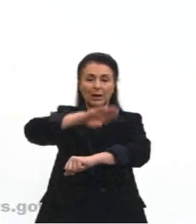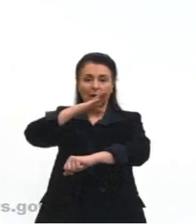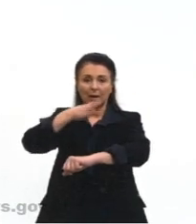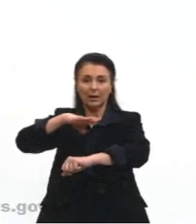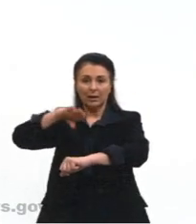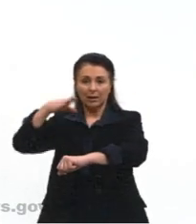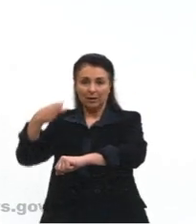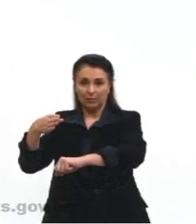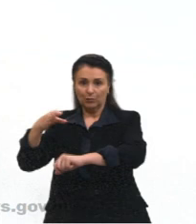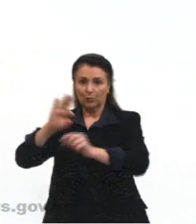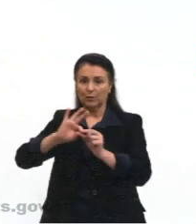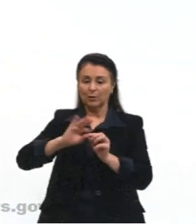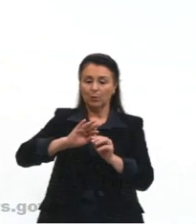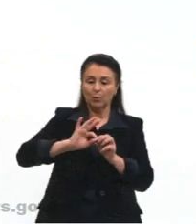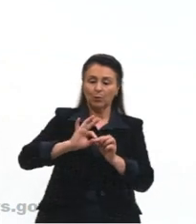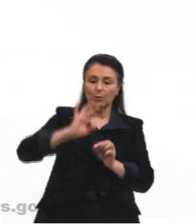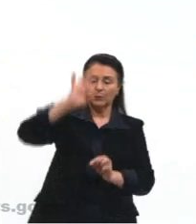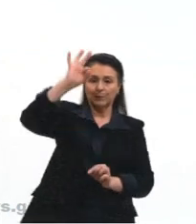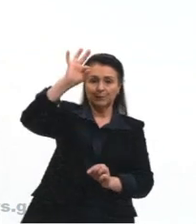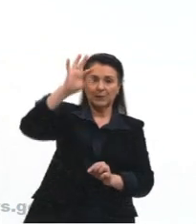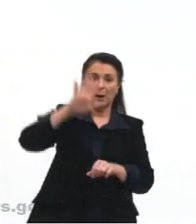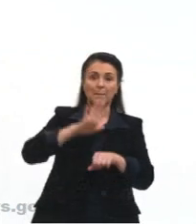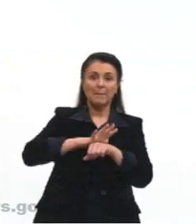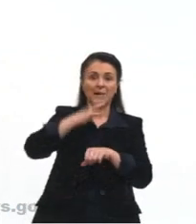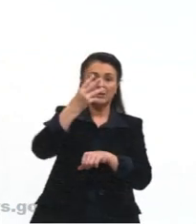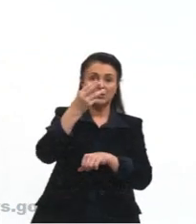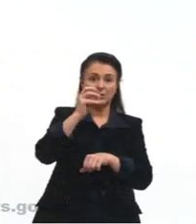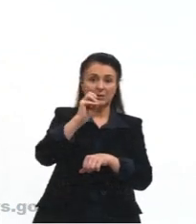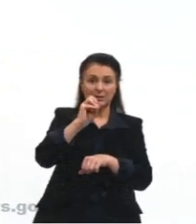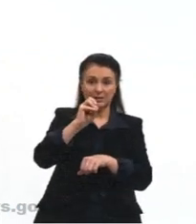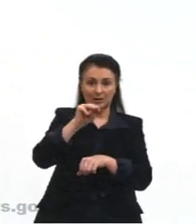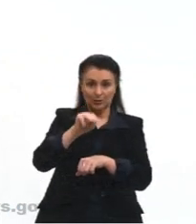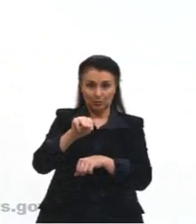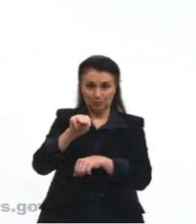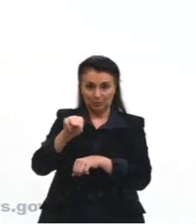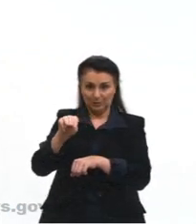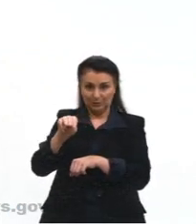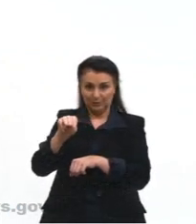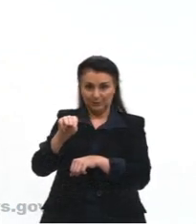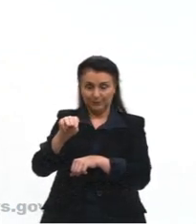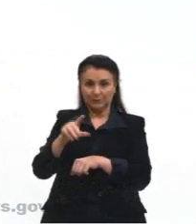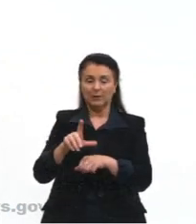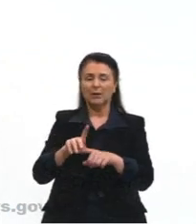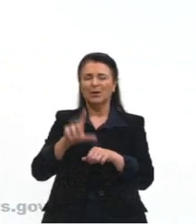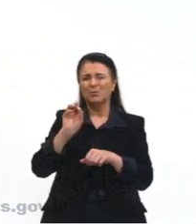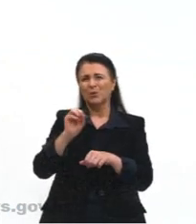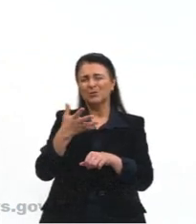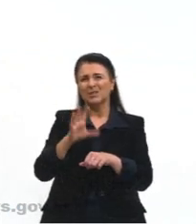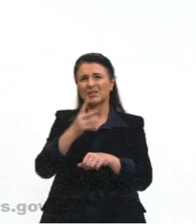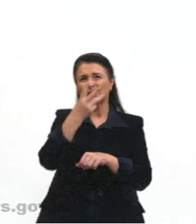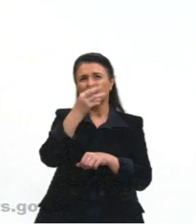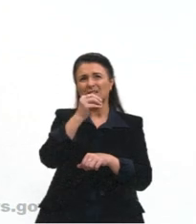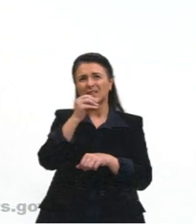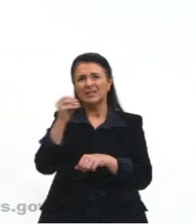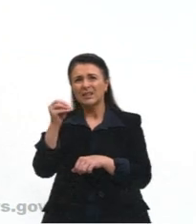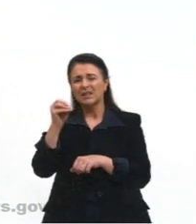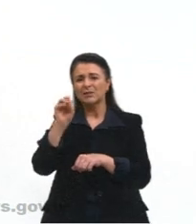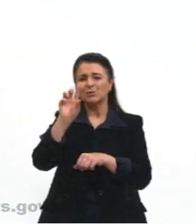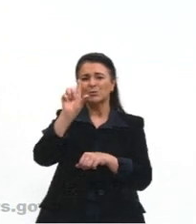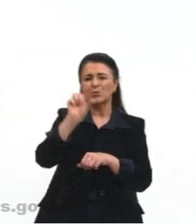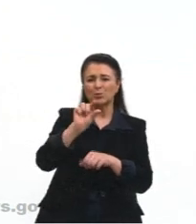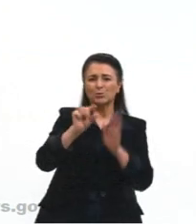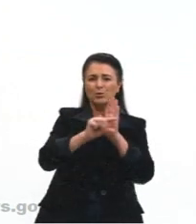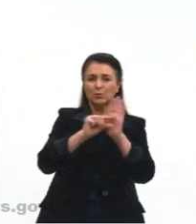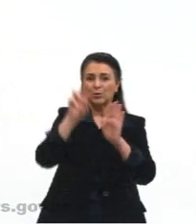de 300m. Essa é uma discussão meio relativa, tá, gurizada? Alguns autores colocam 300m, outros um pouquinho menor,